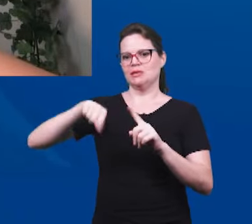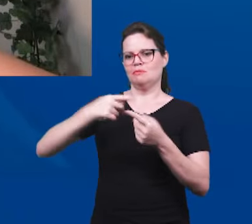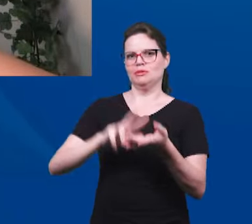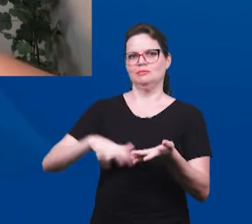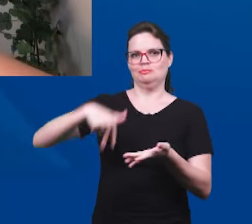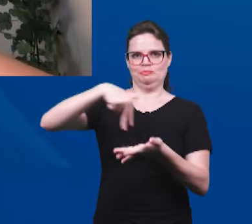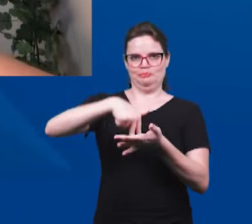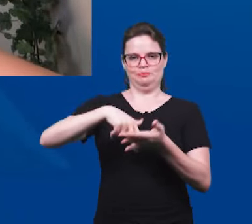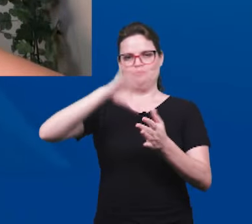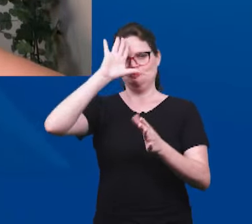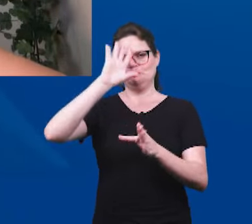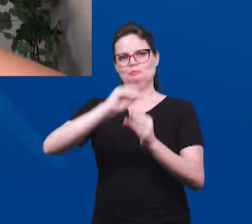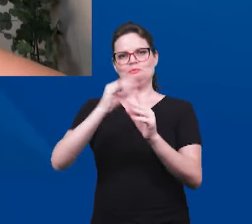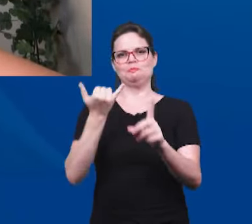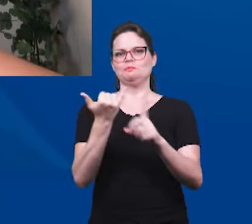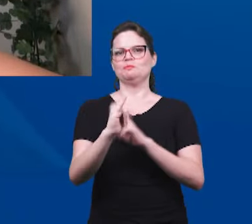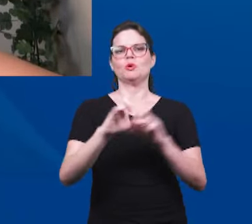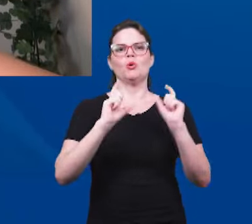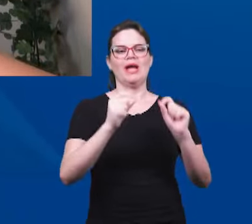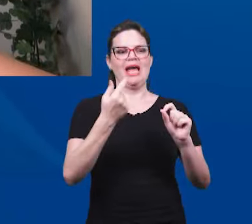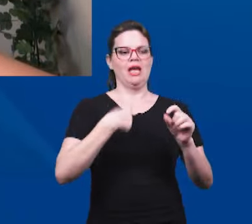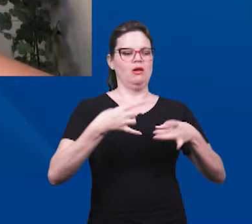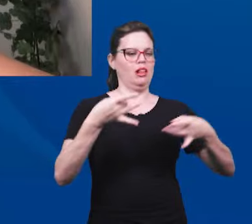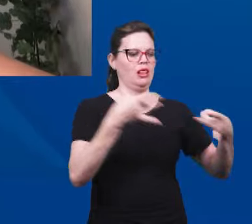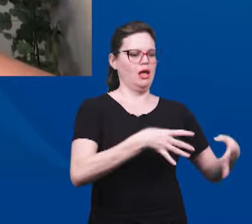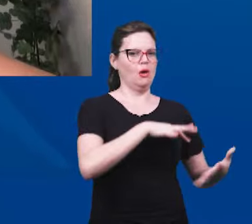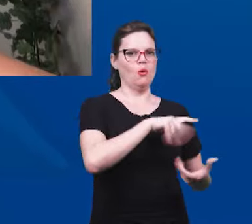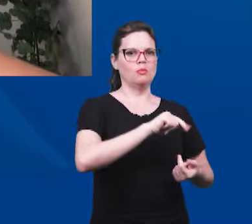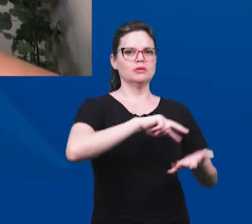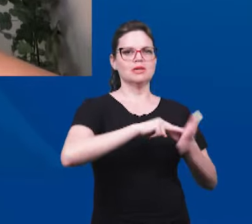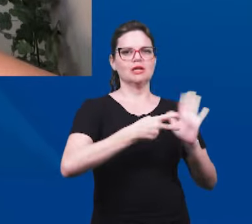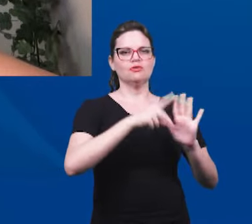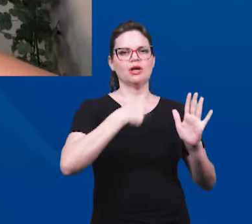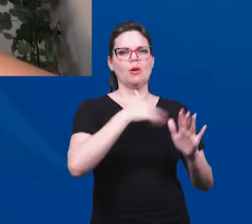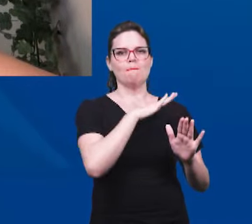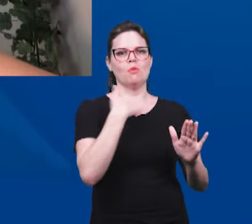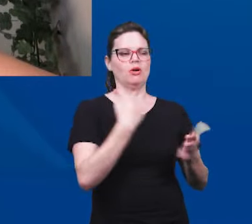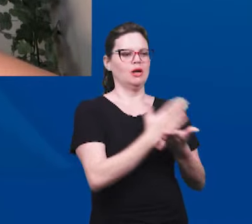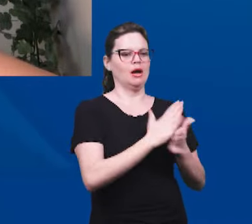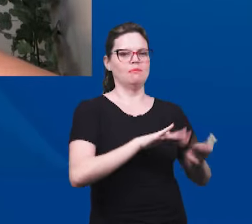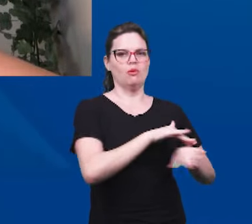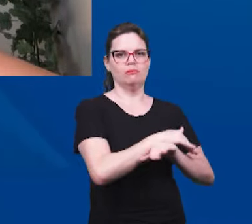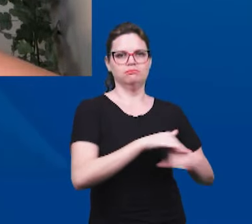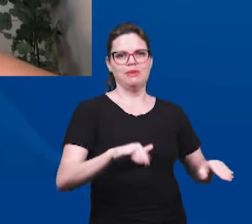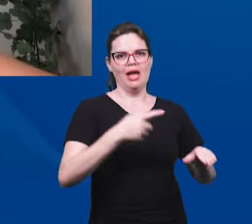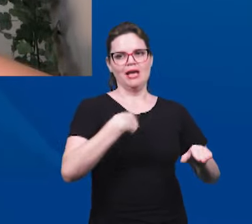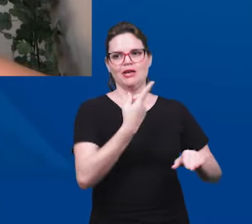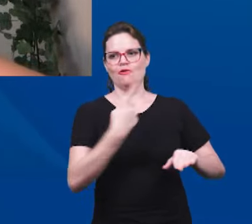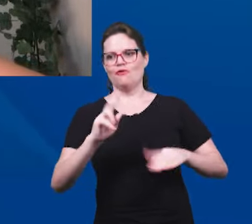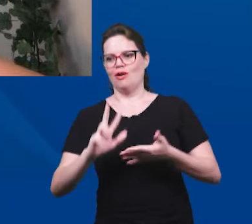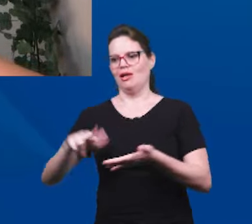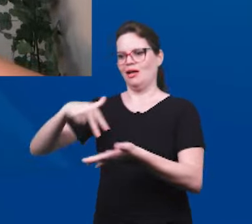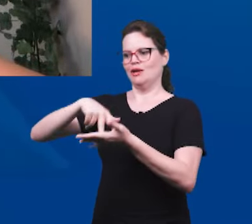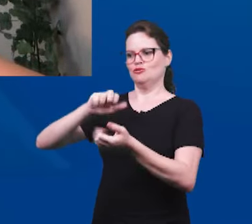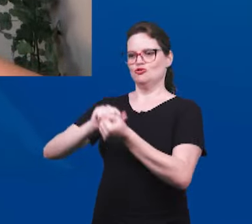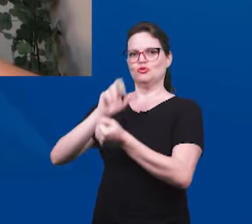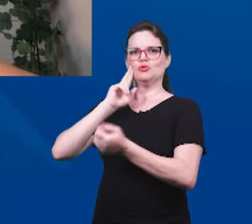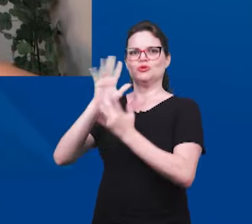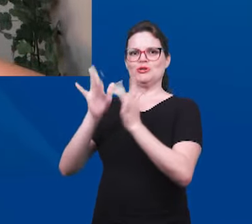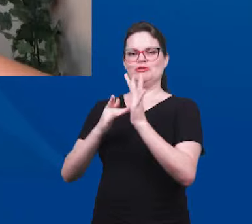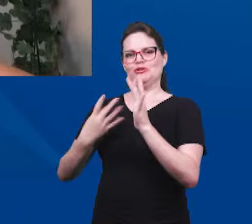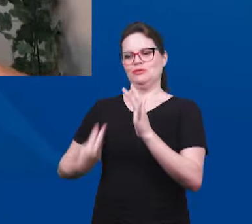profética diz que morrer com Jesus Cristo é ter a certeza de ressuscitar e ir ao encontro com Ele na eternidade.